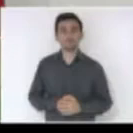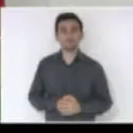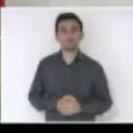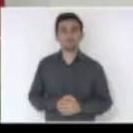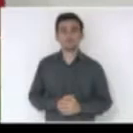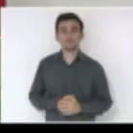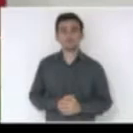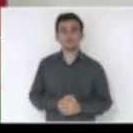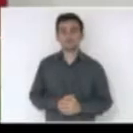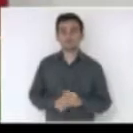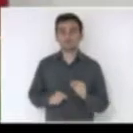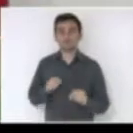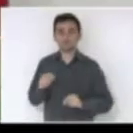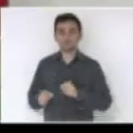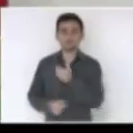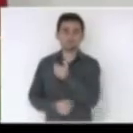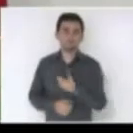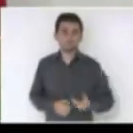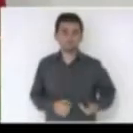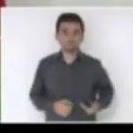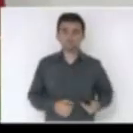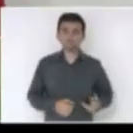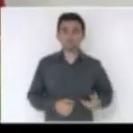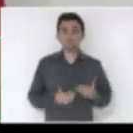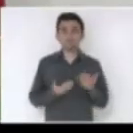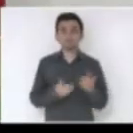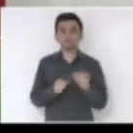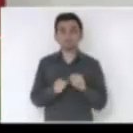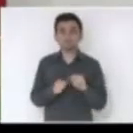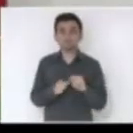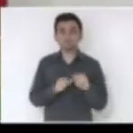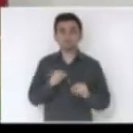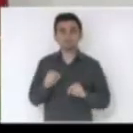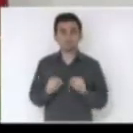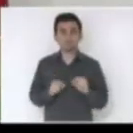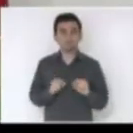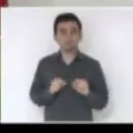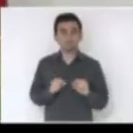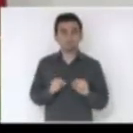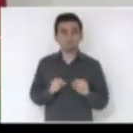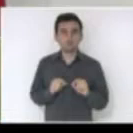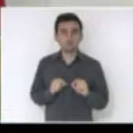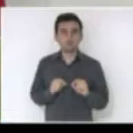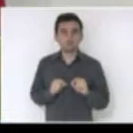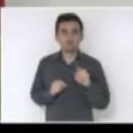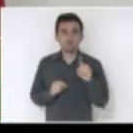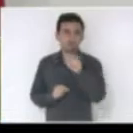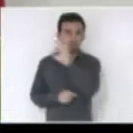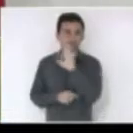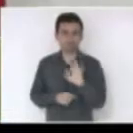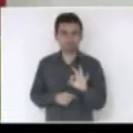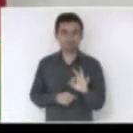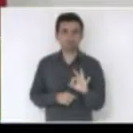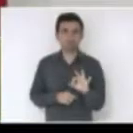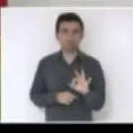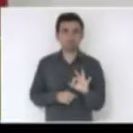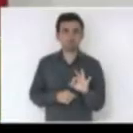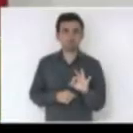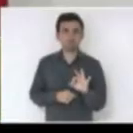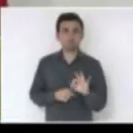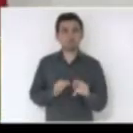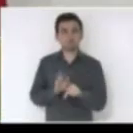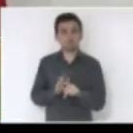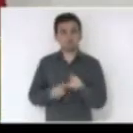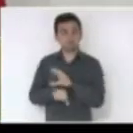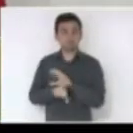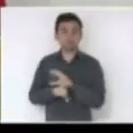O que o governo faz para alcançar, às vezes, aquele percentual que a